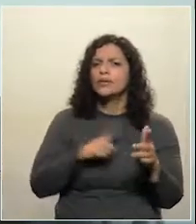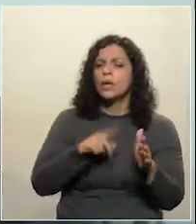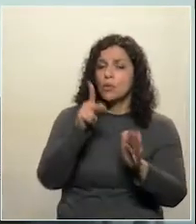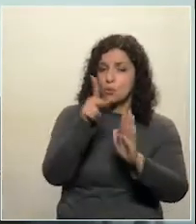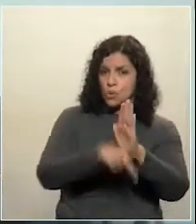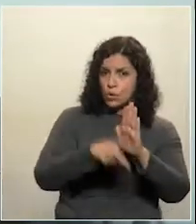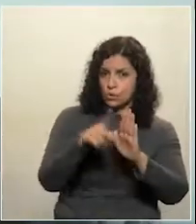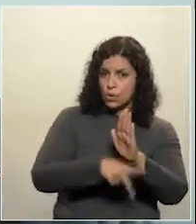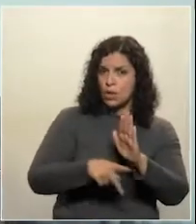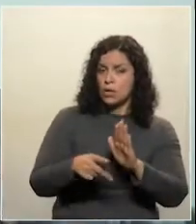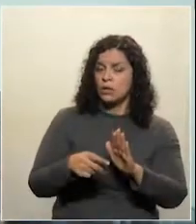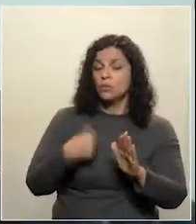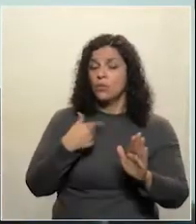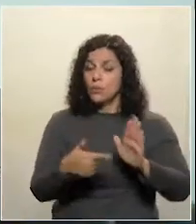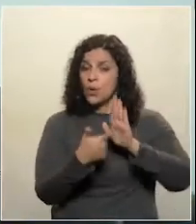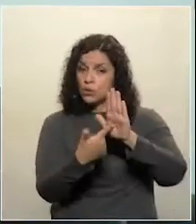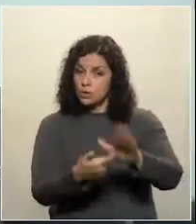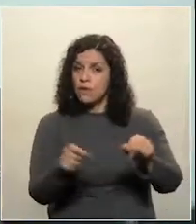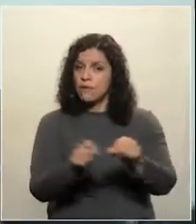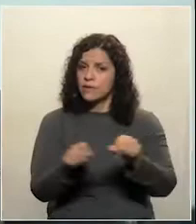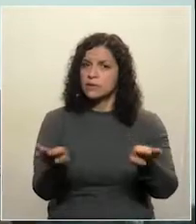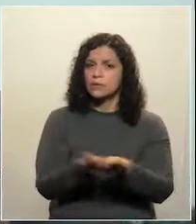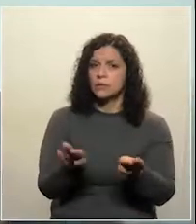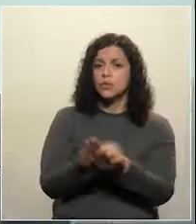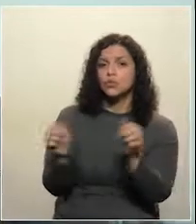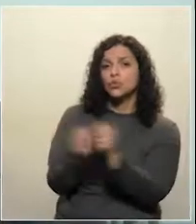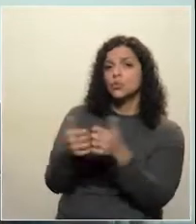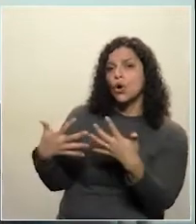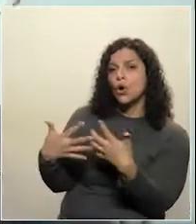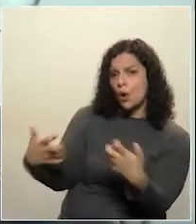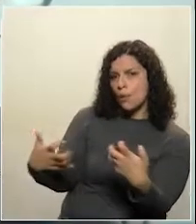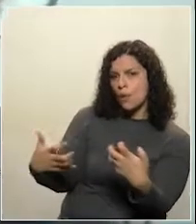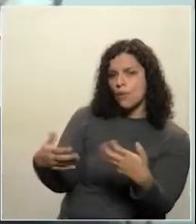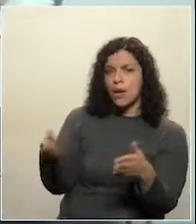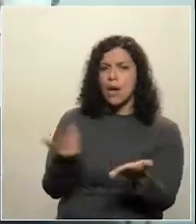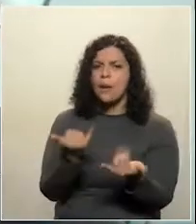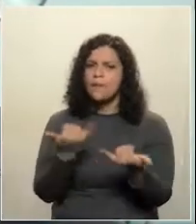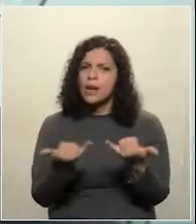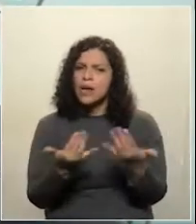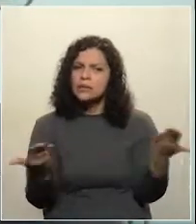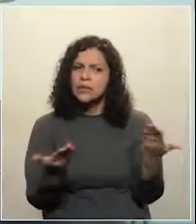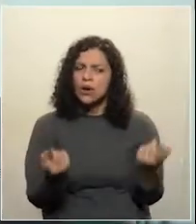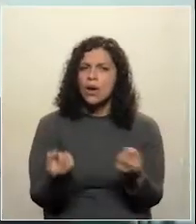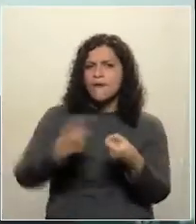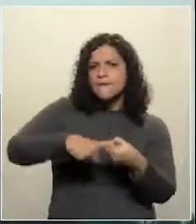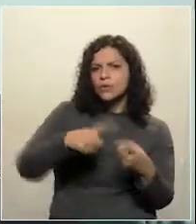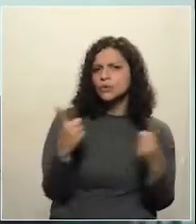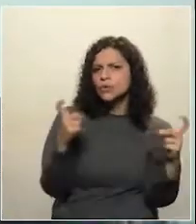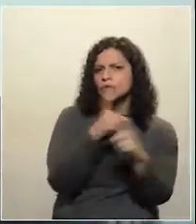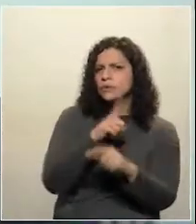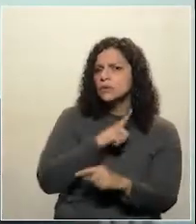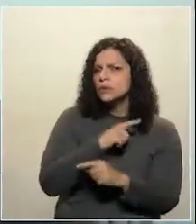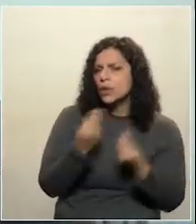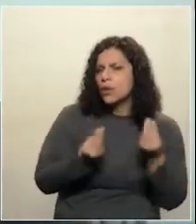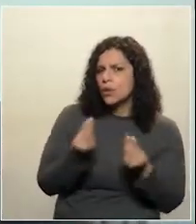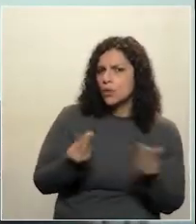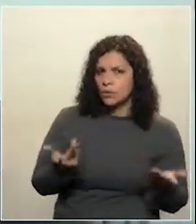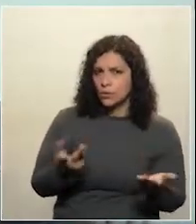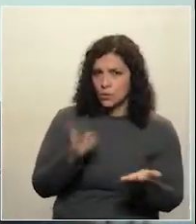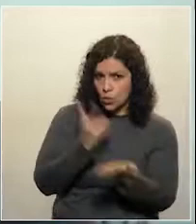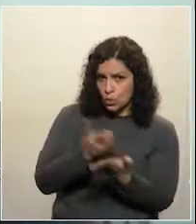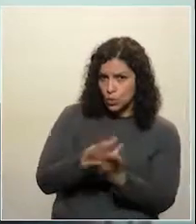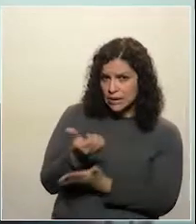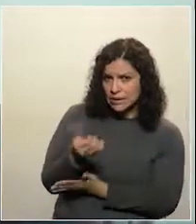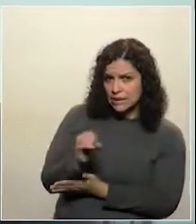projeto previa, à época, que fosse feito com a Copel. Hoje me parece que há dificuldades para isso. Se mantém os